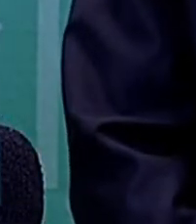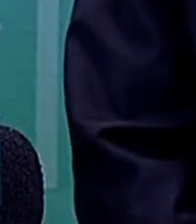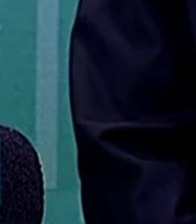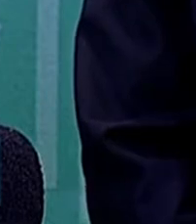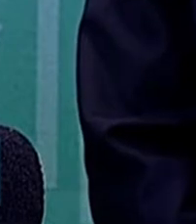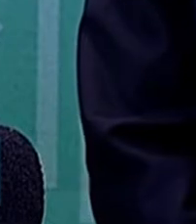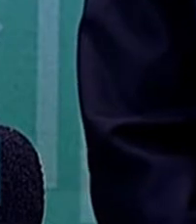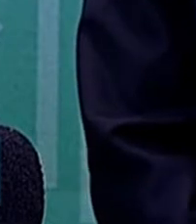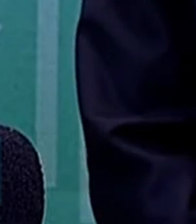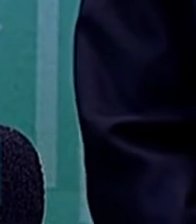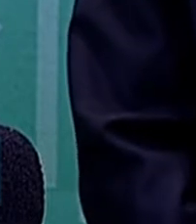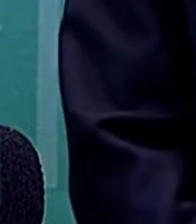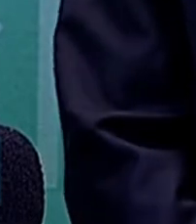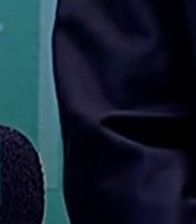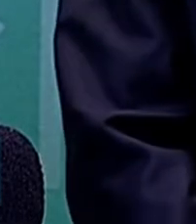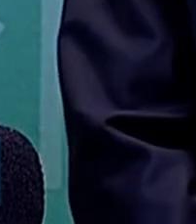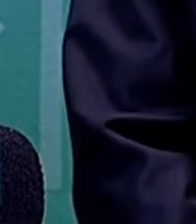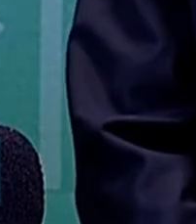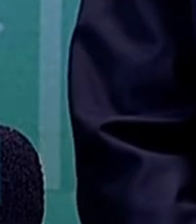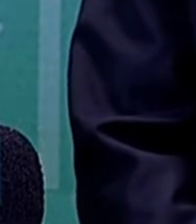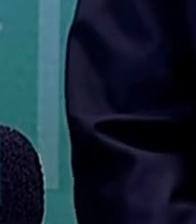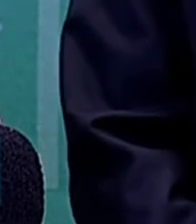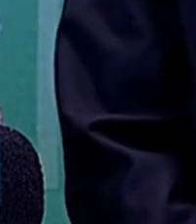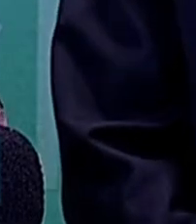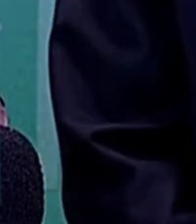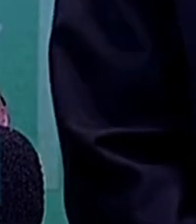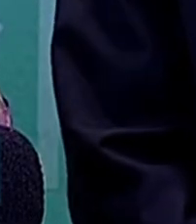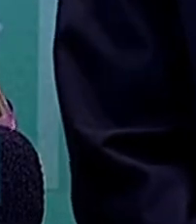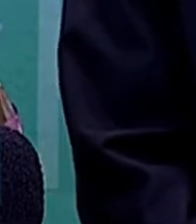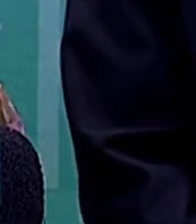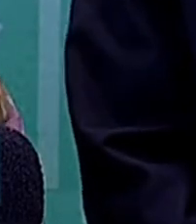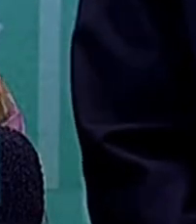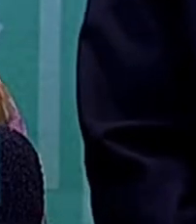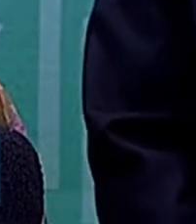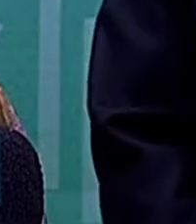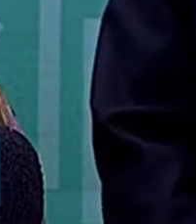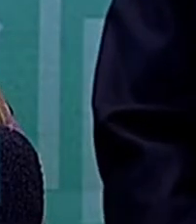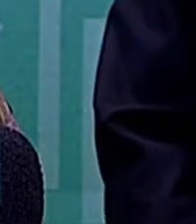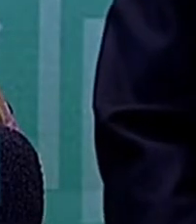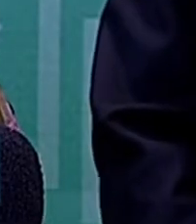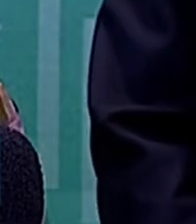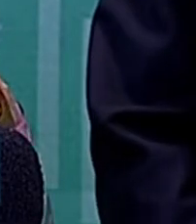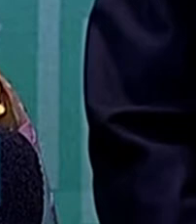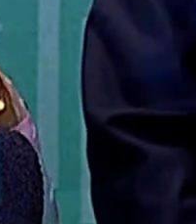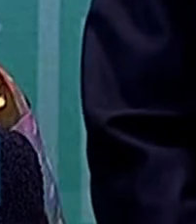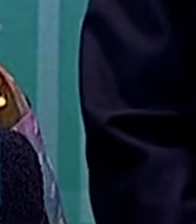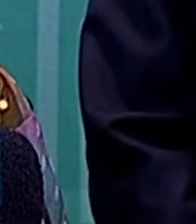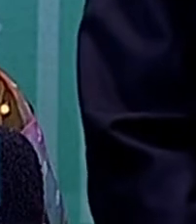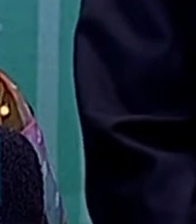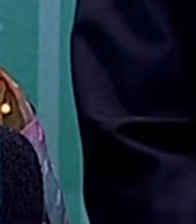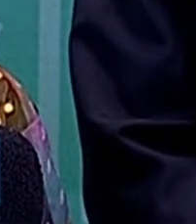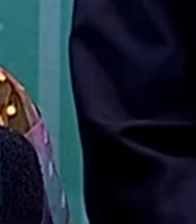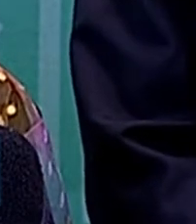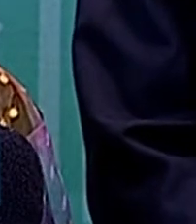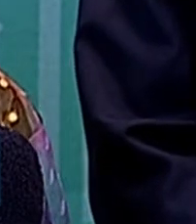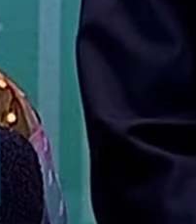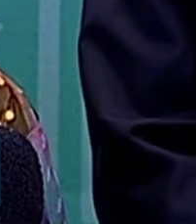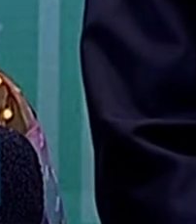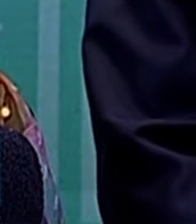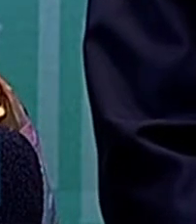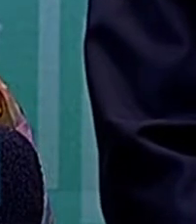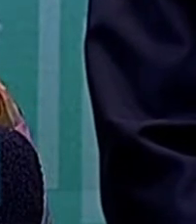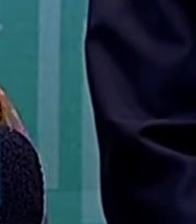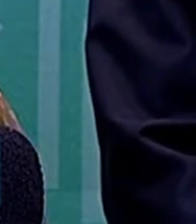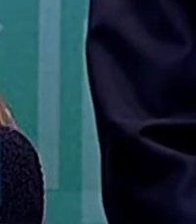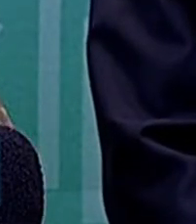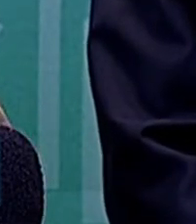Secretaria de Política para as Mulheres e por todos os serviços que nós temos no Brasil,